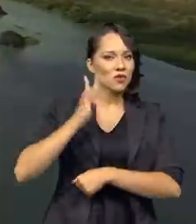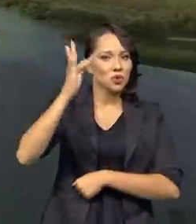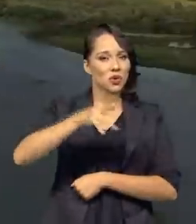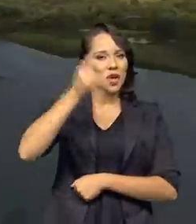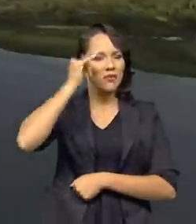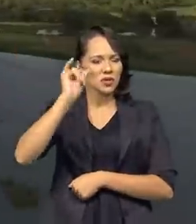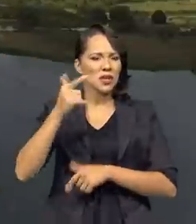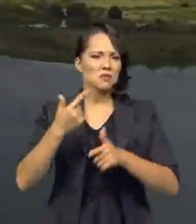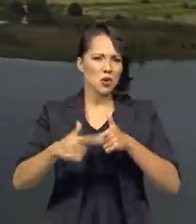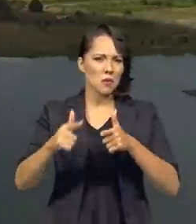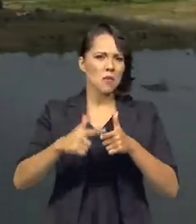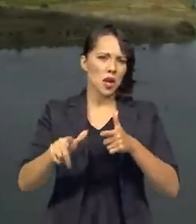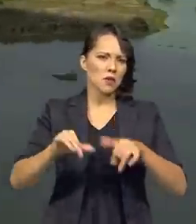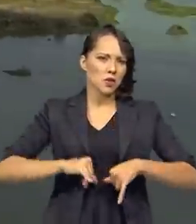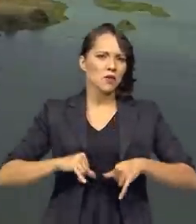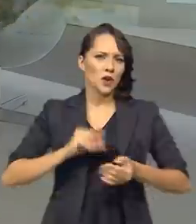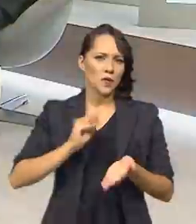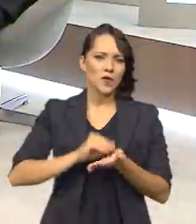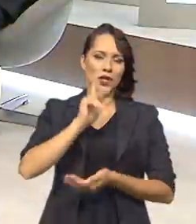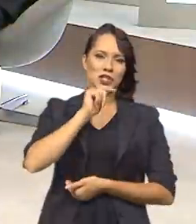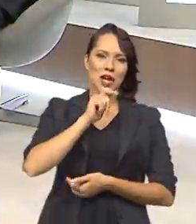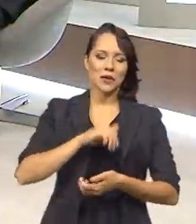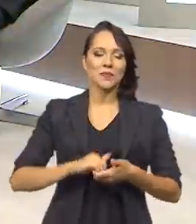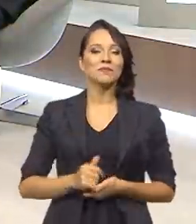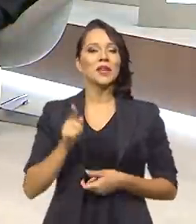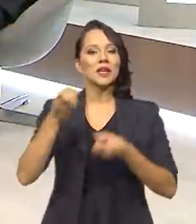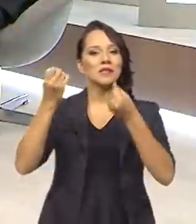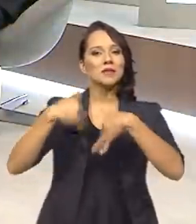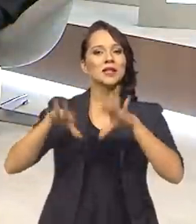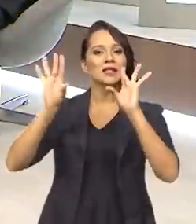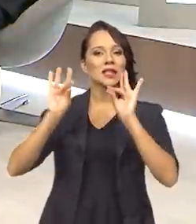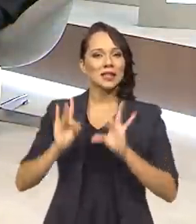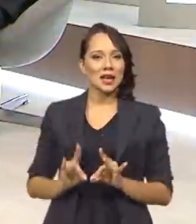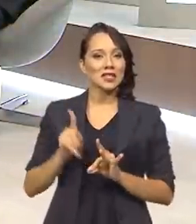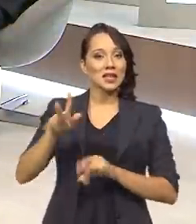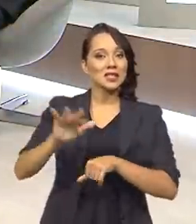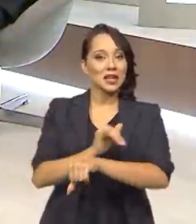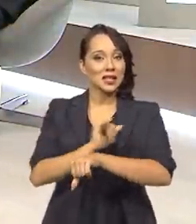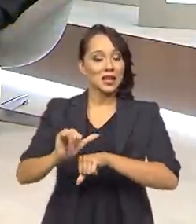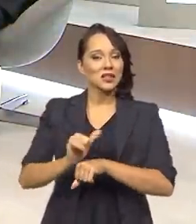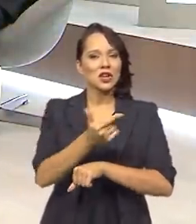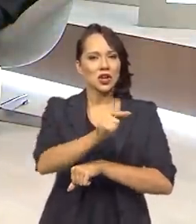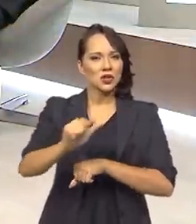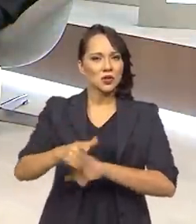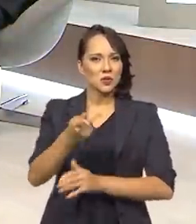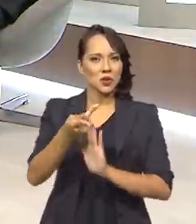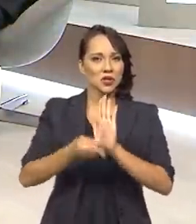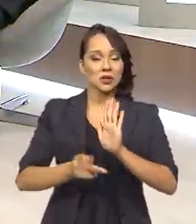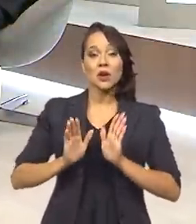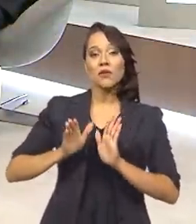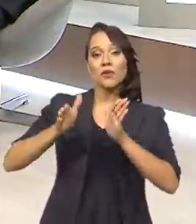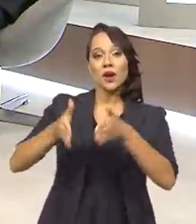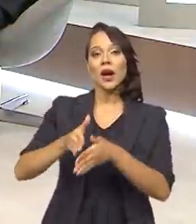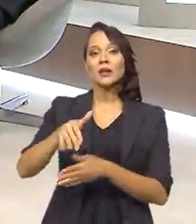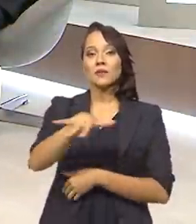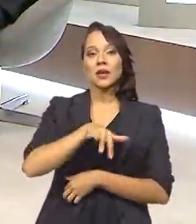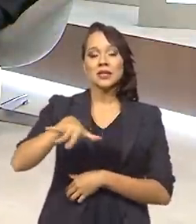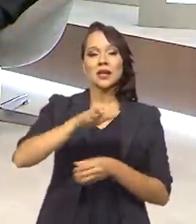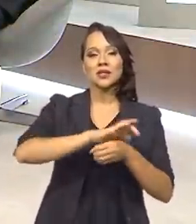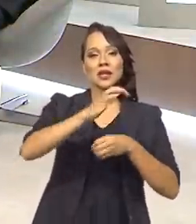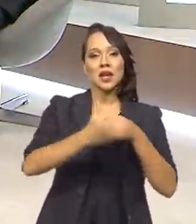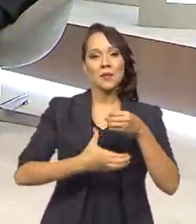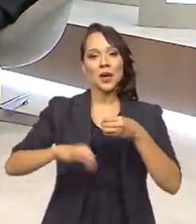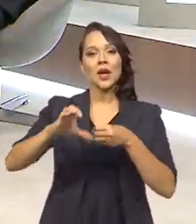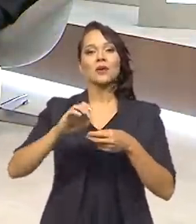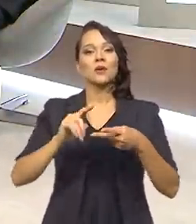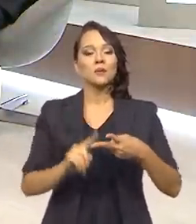não sofram com a escassez hídrica. E quem dá detalhes dessas ações e de outros projetos voltados para as áreas de saneamento